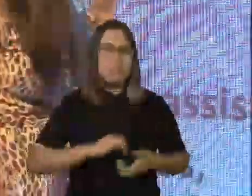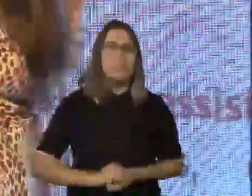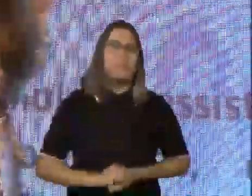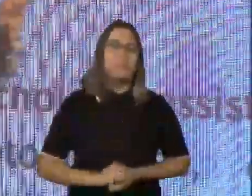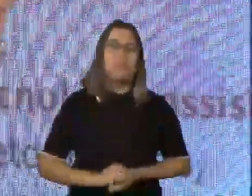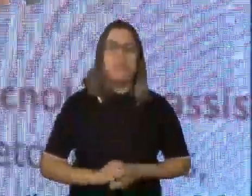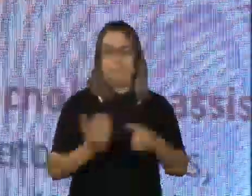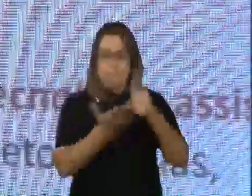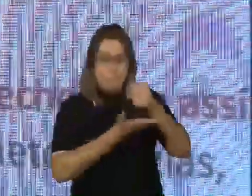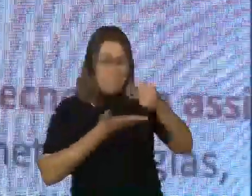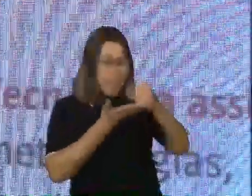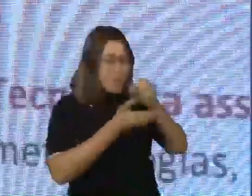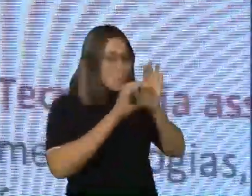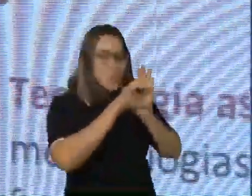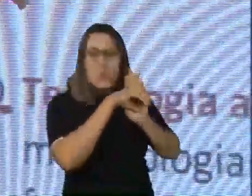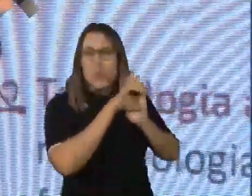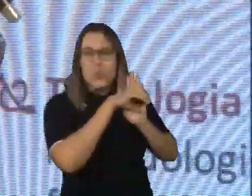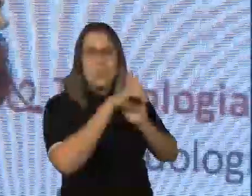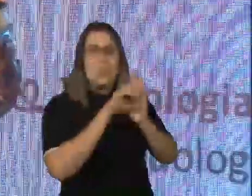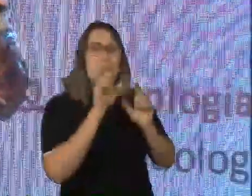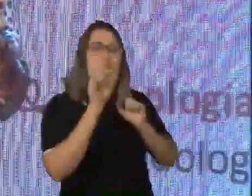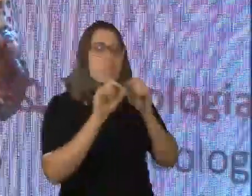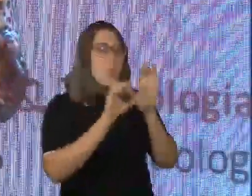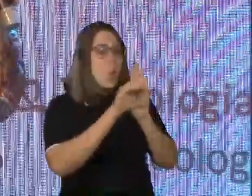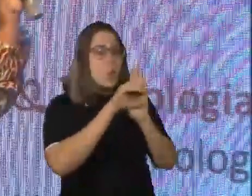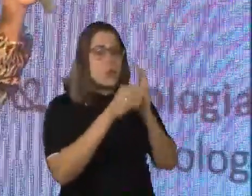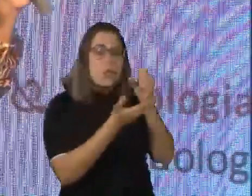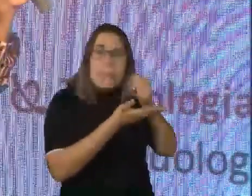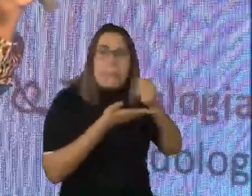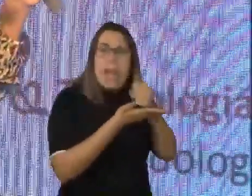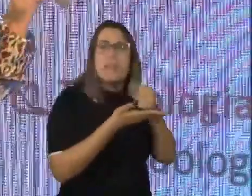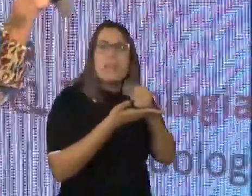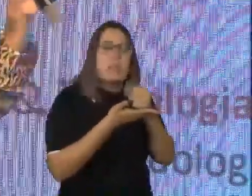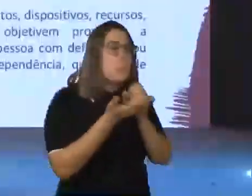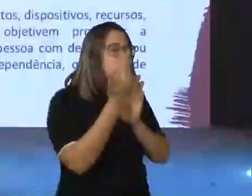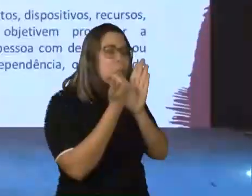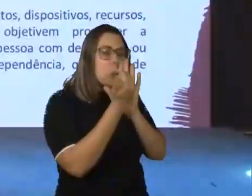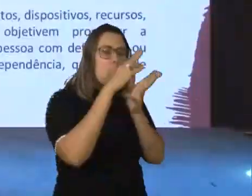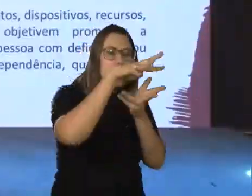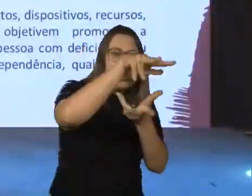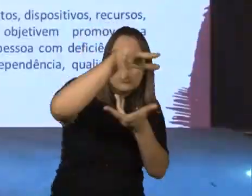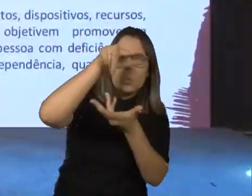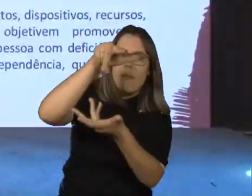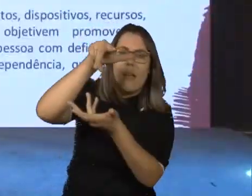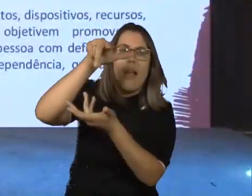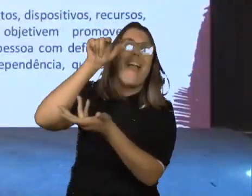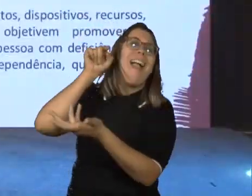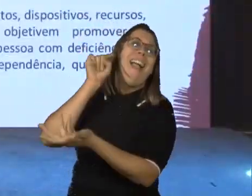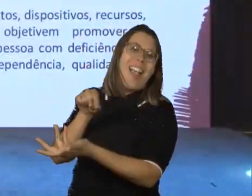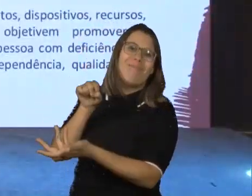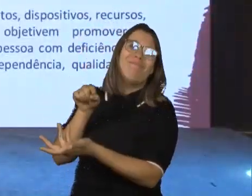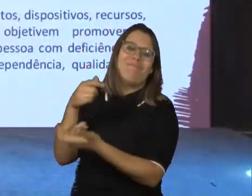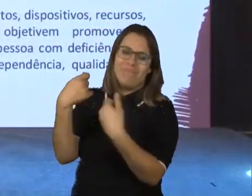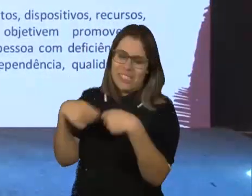Conceitos básicos, eu acredito que eu precisava falar do desenho universal, que ele é essencial, ele também é a